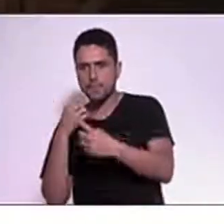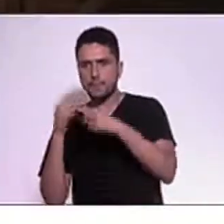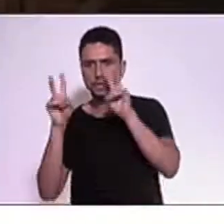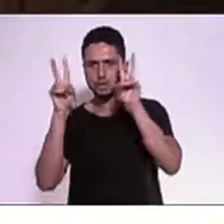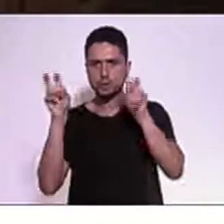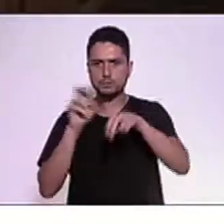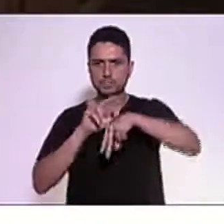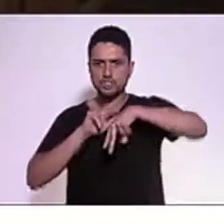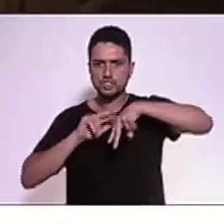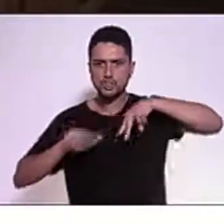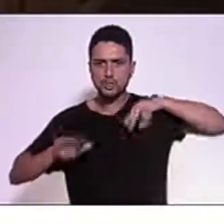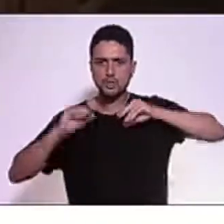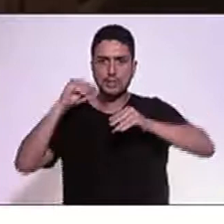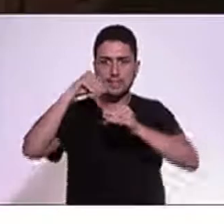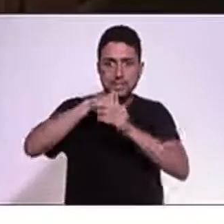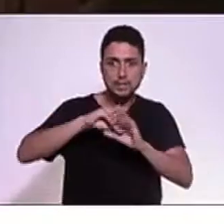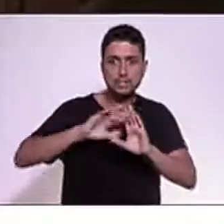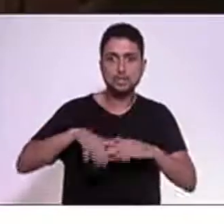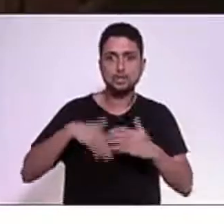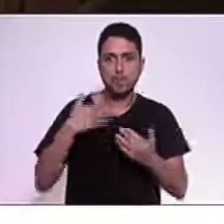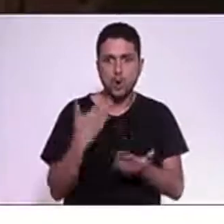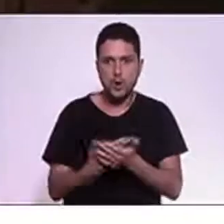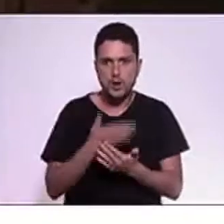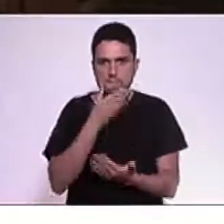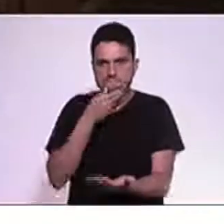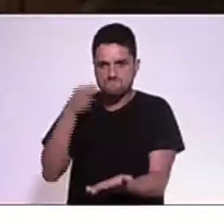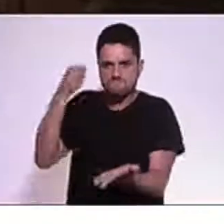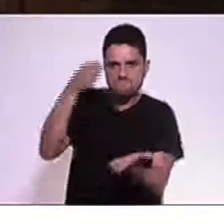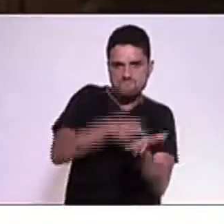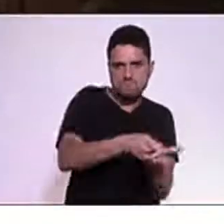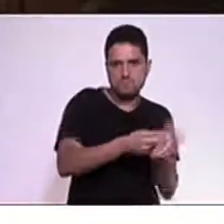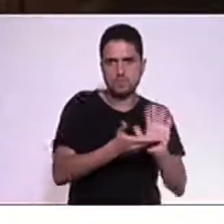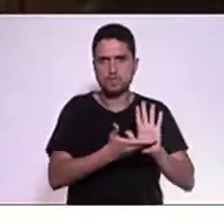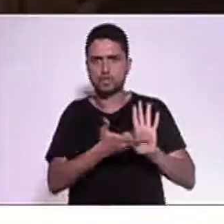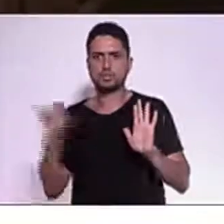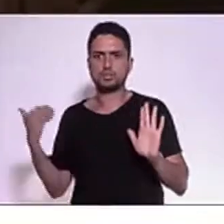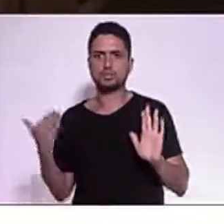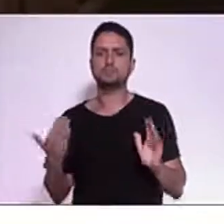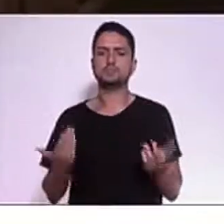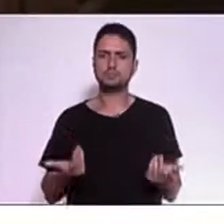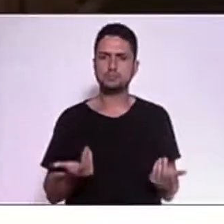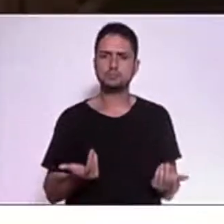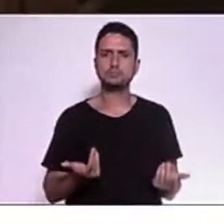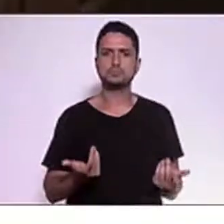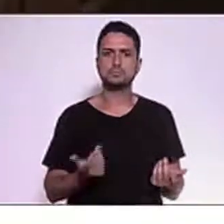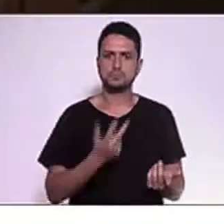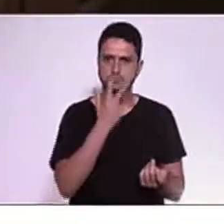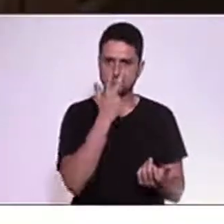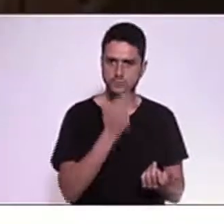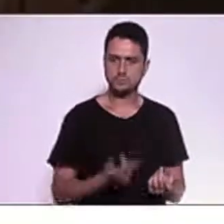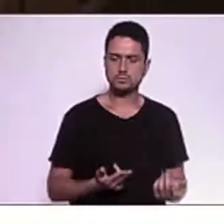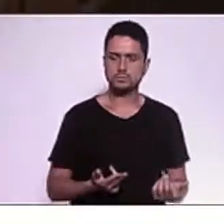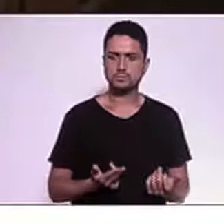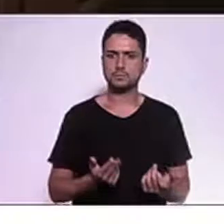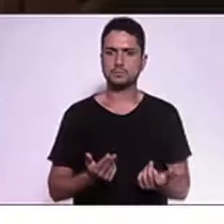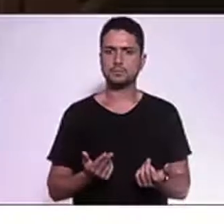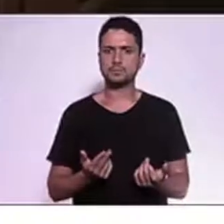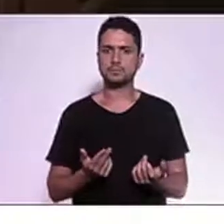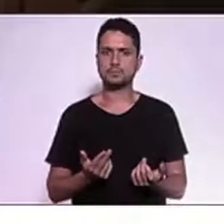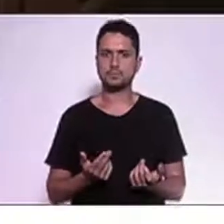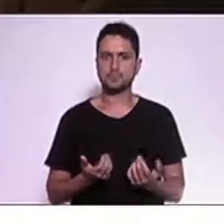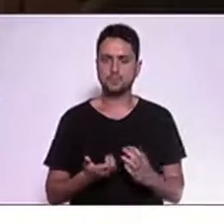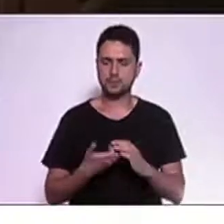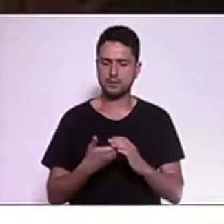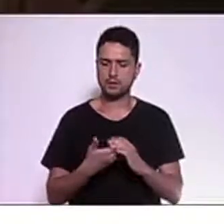nas escolas, aonde esse sujeito, o perfil desse sujeito, ele está sendo construído